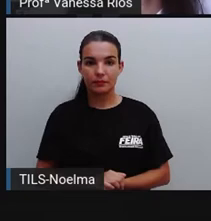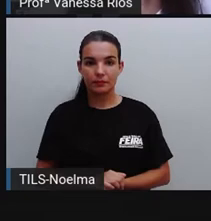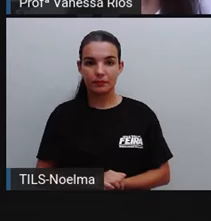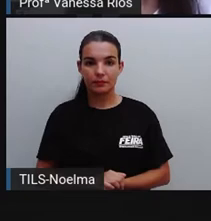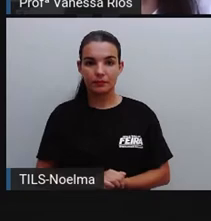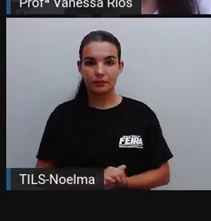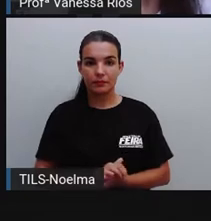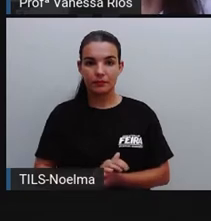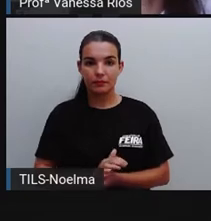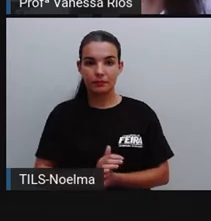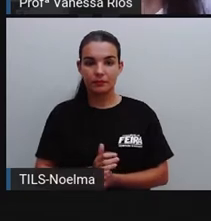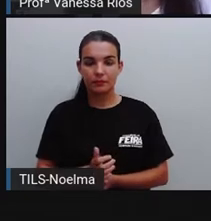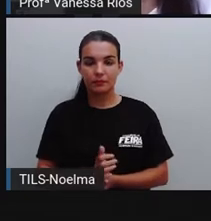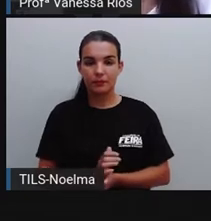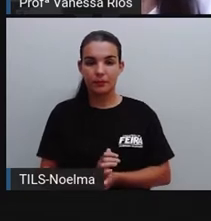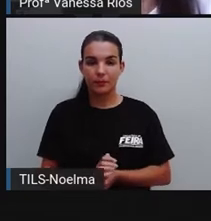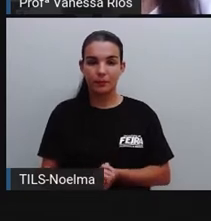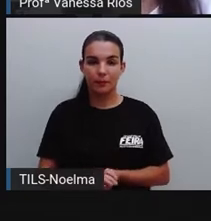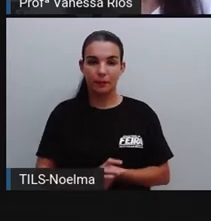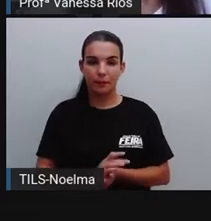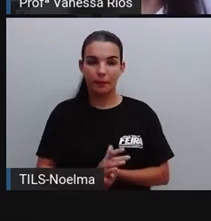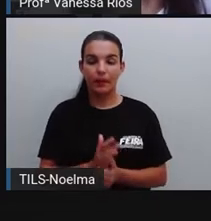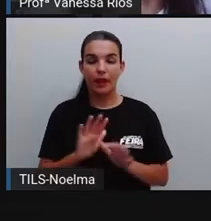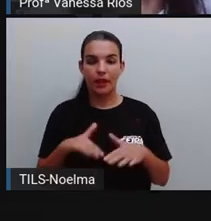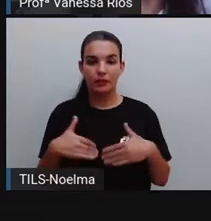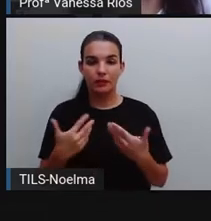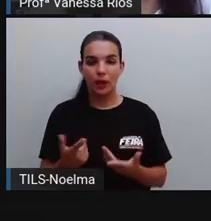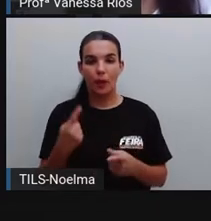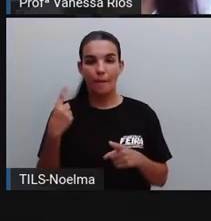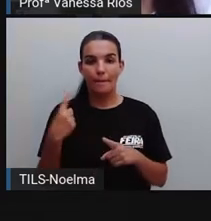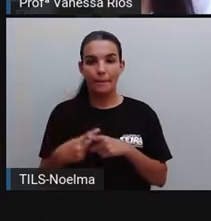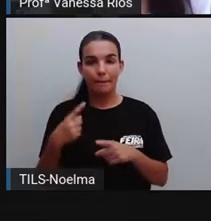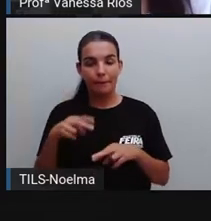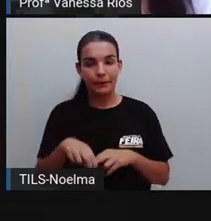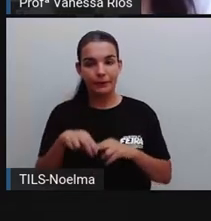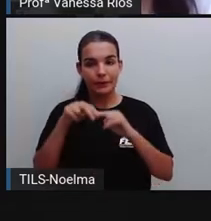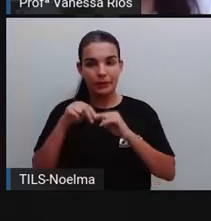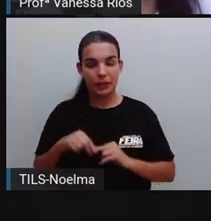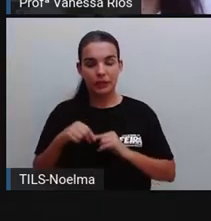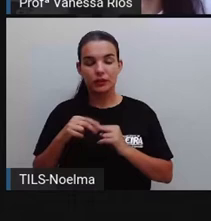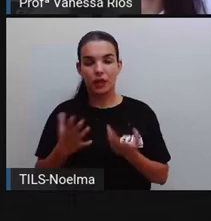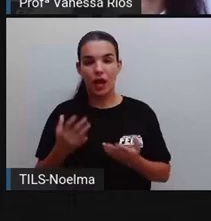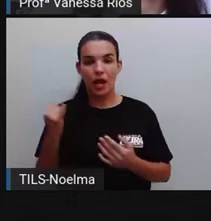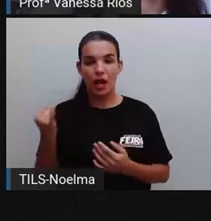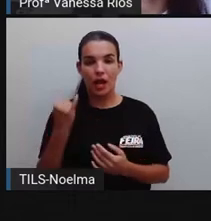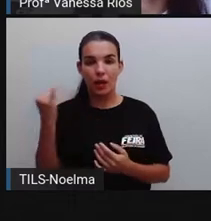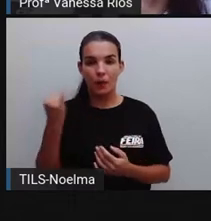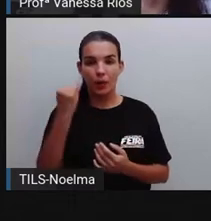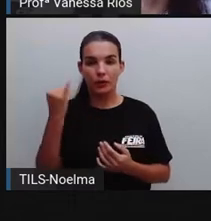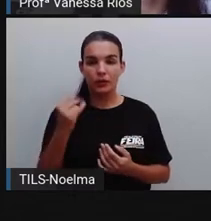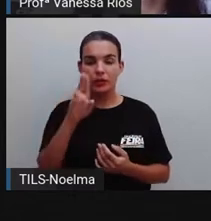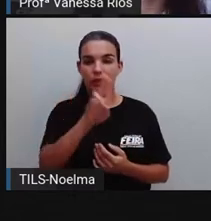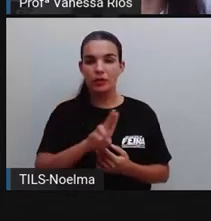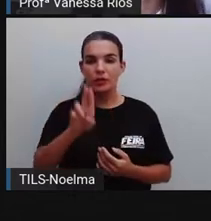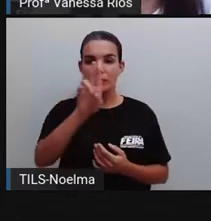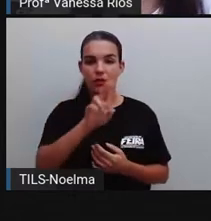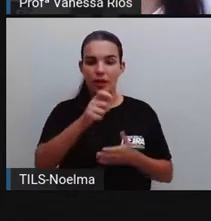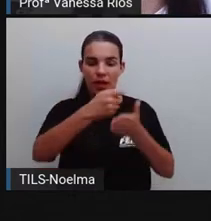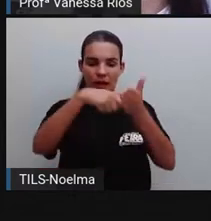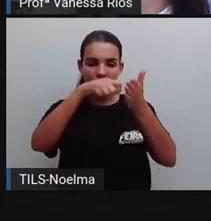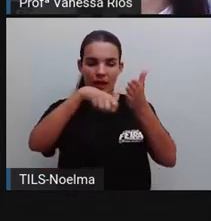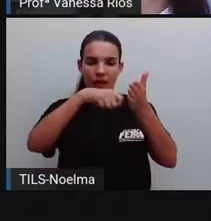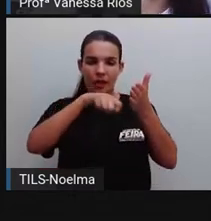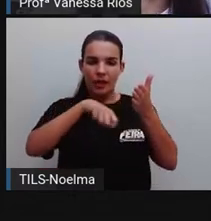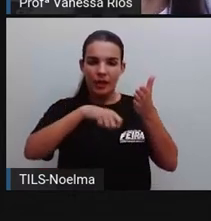E aí, por isso, né? Diante da importância em utilizar a escrita correta das palavras, né? Dentro do